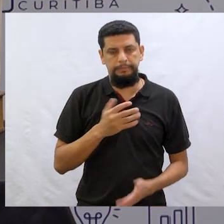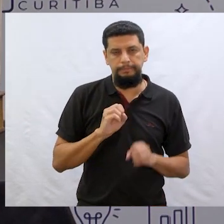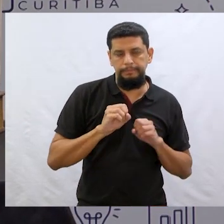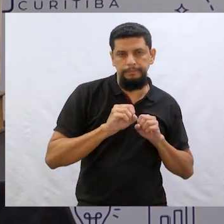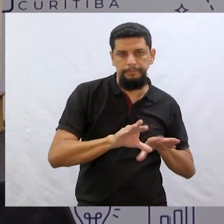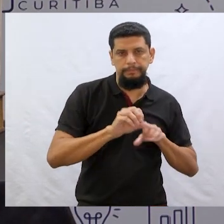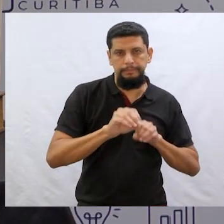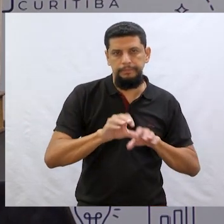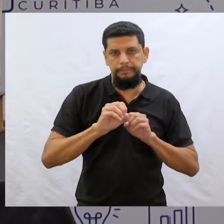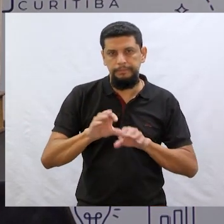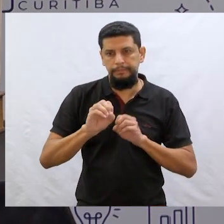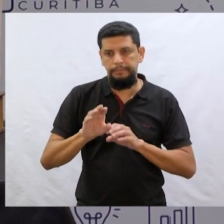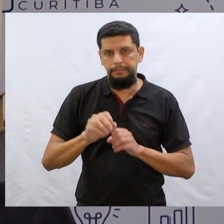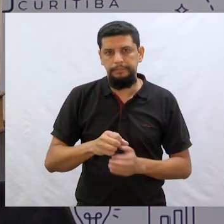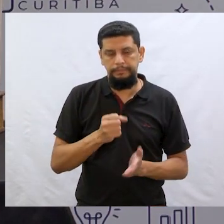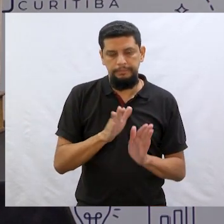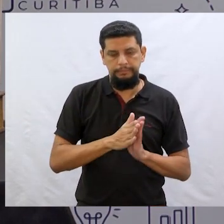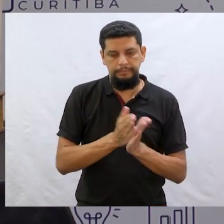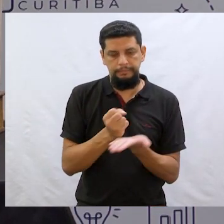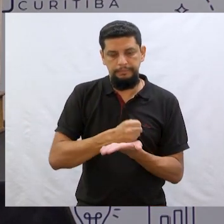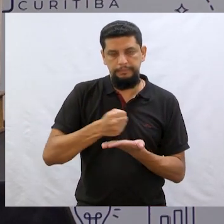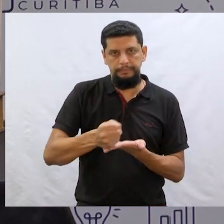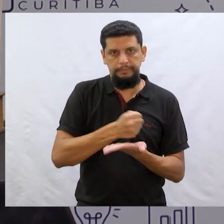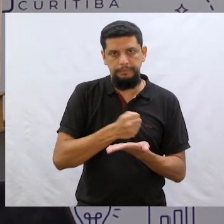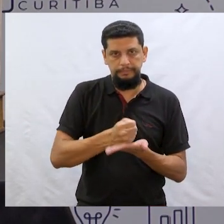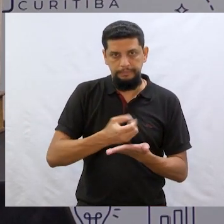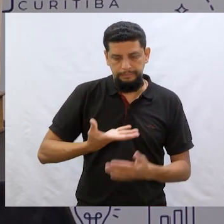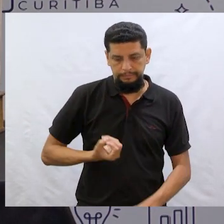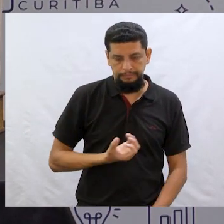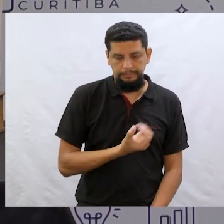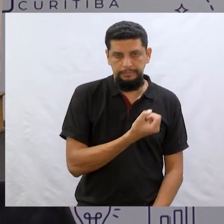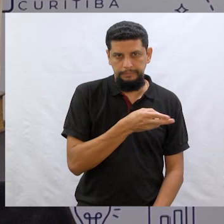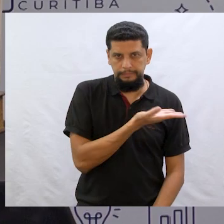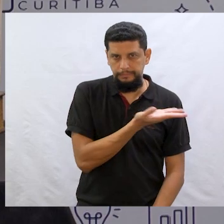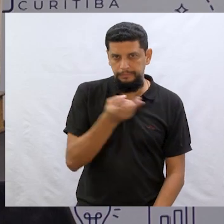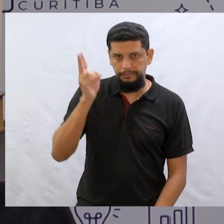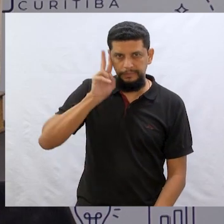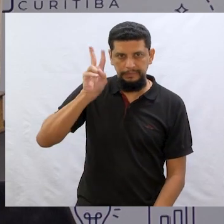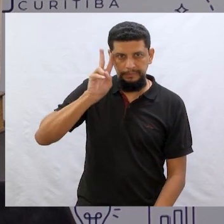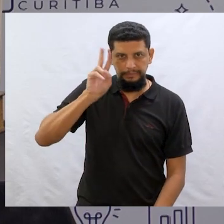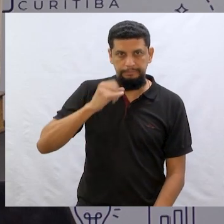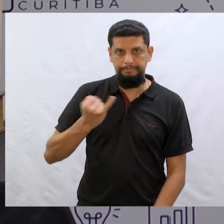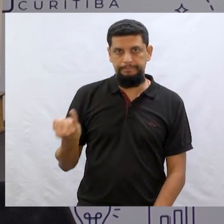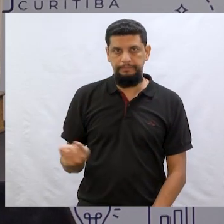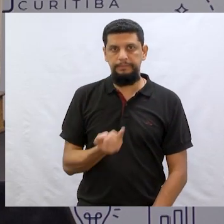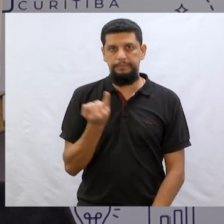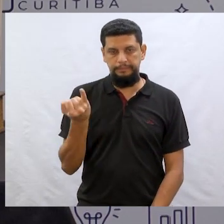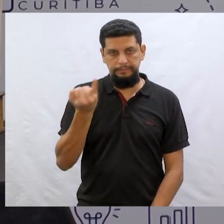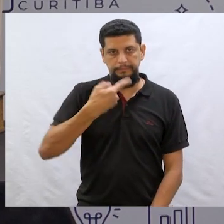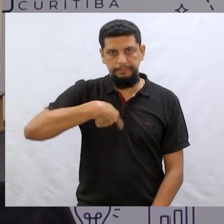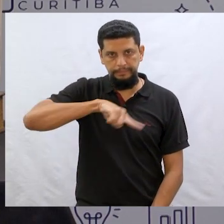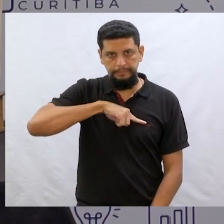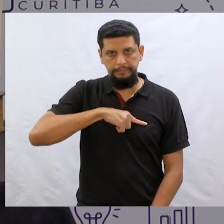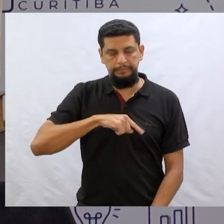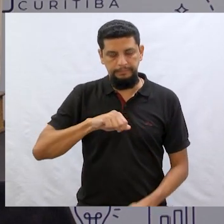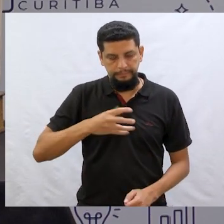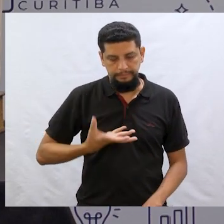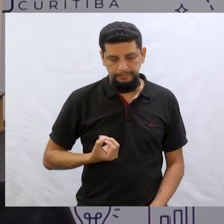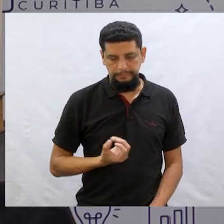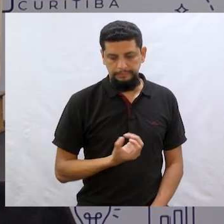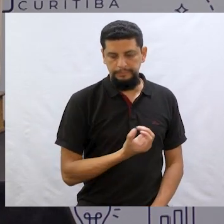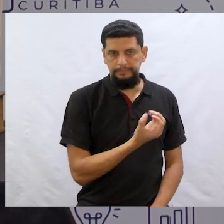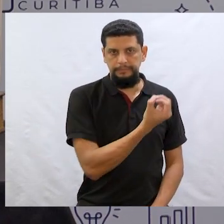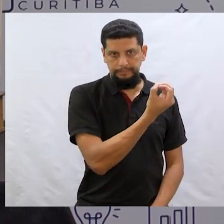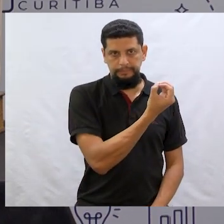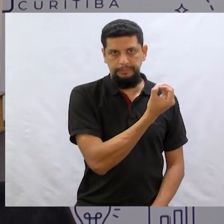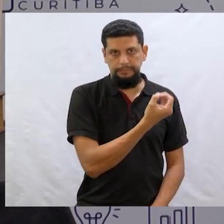trabalhando aí um tal passaporte do leitor. Você lembra? É, ele é essencial para a gente fazer nossas viagens.